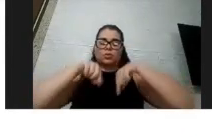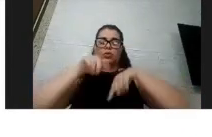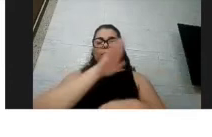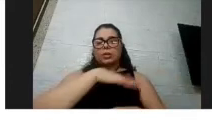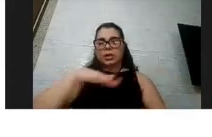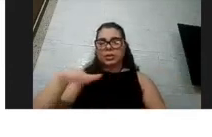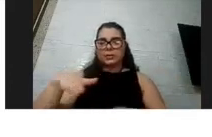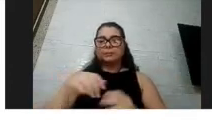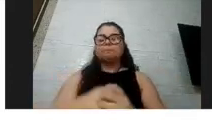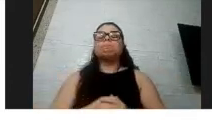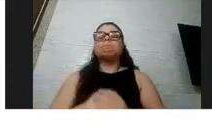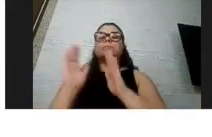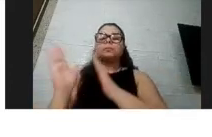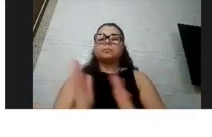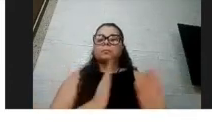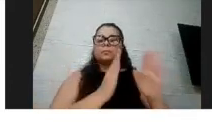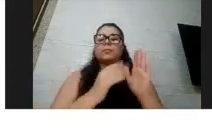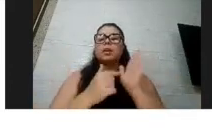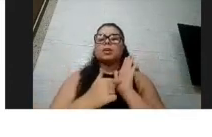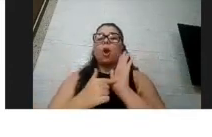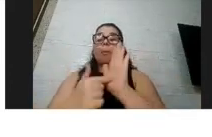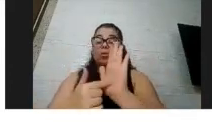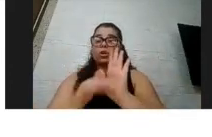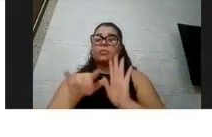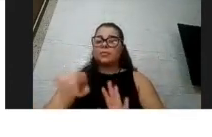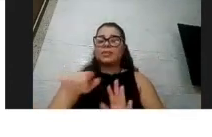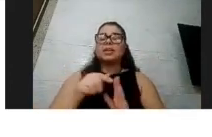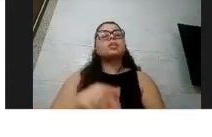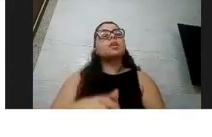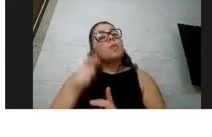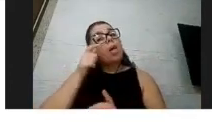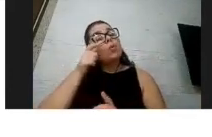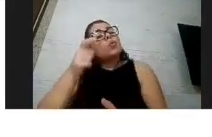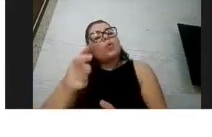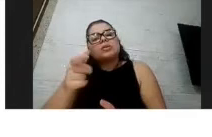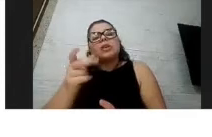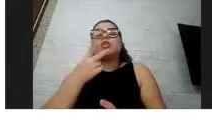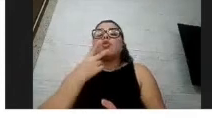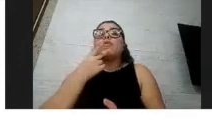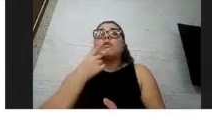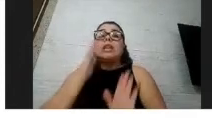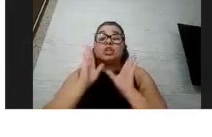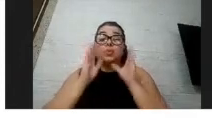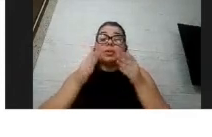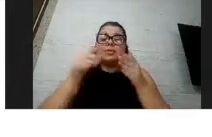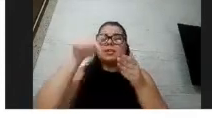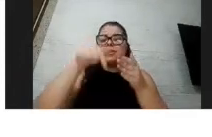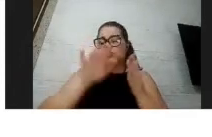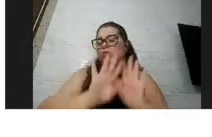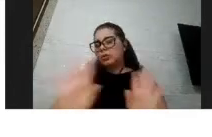Aqui só para a gente ver, por curiosidade, na verdade, que eu não vou falar especificamente sobre esses